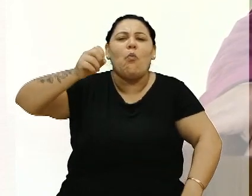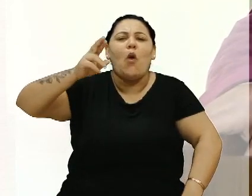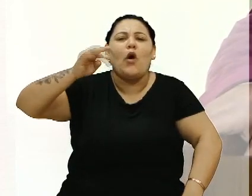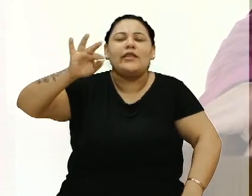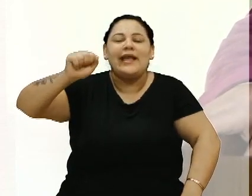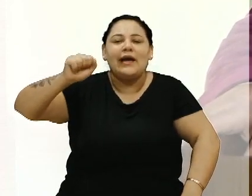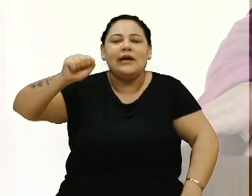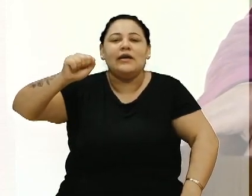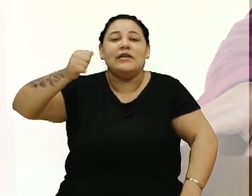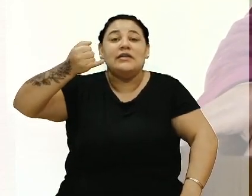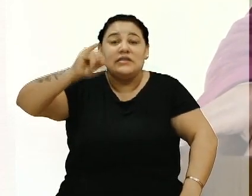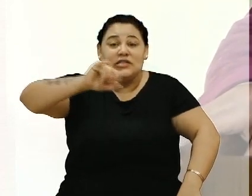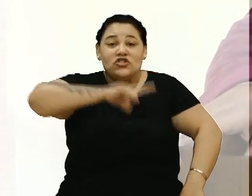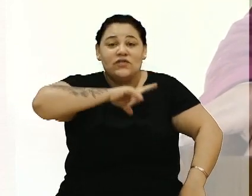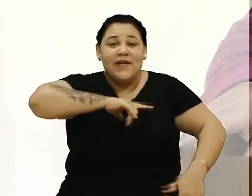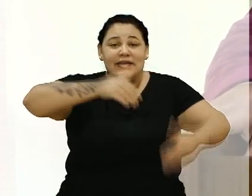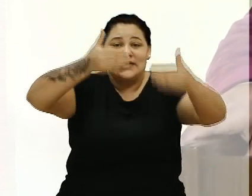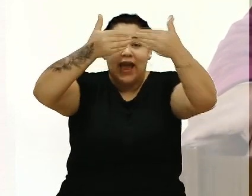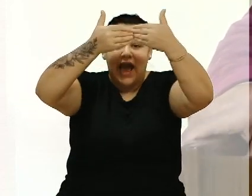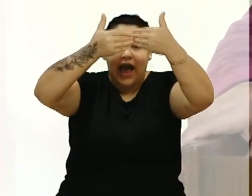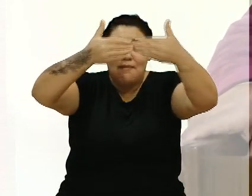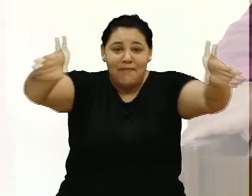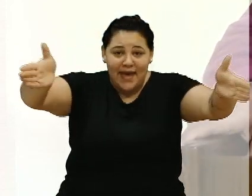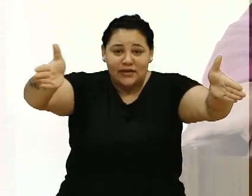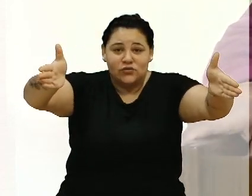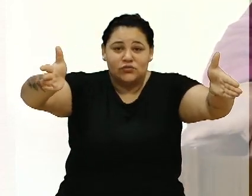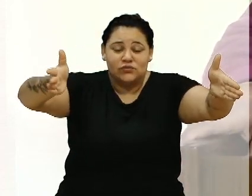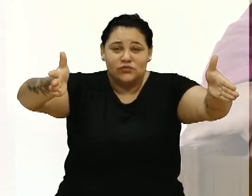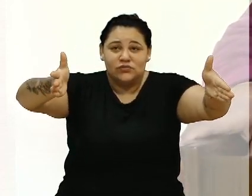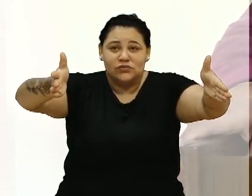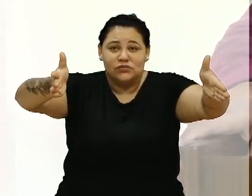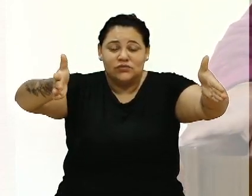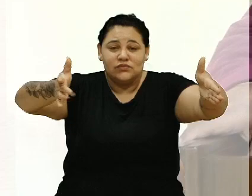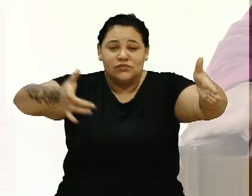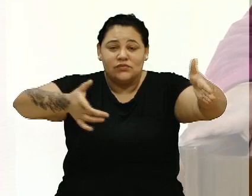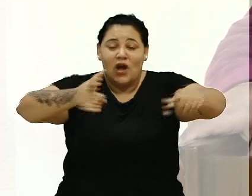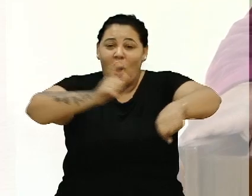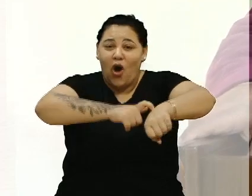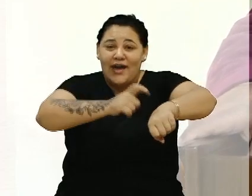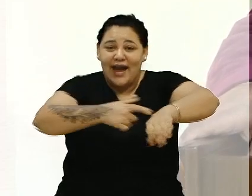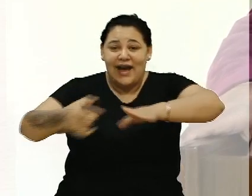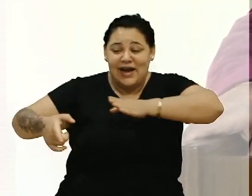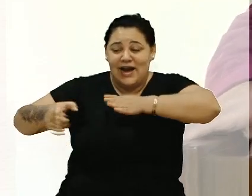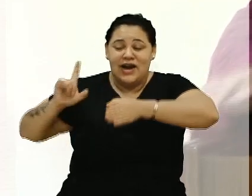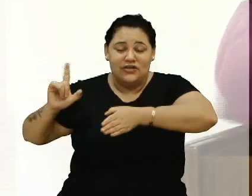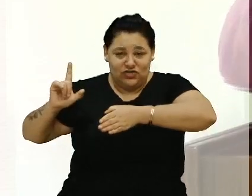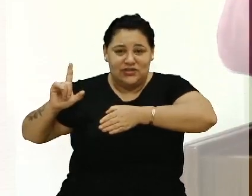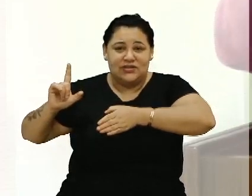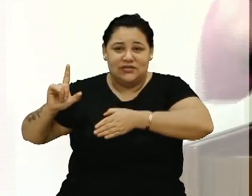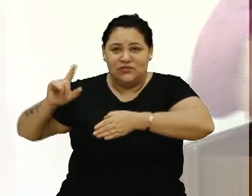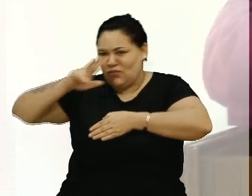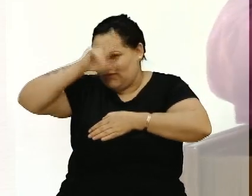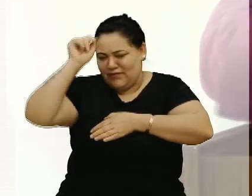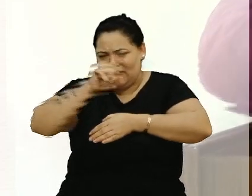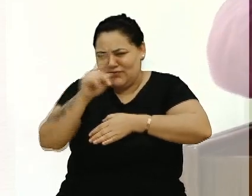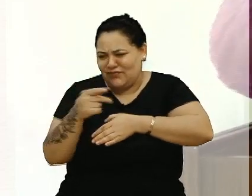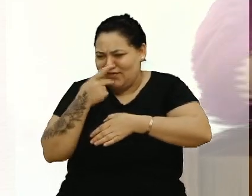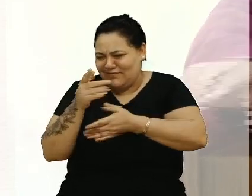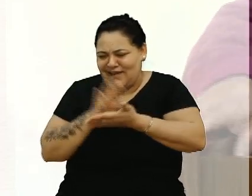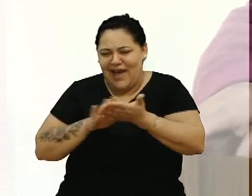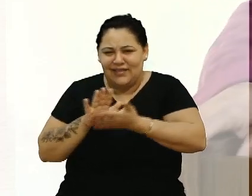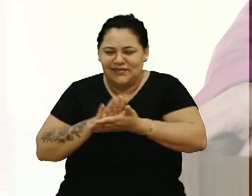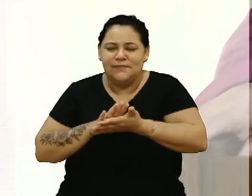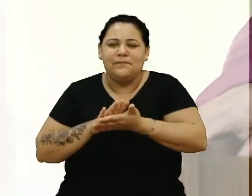comportas cedo da tarde, essa oportunidade hoje lá com o prefeito não pôde falar, porque tinha várias pessoas falando e não tinha